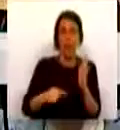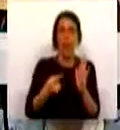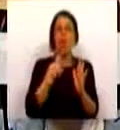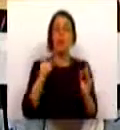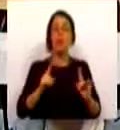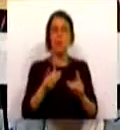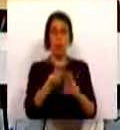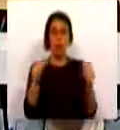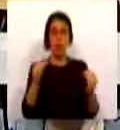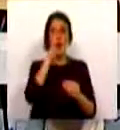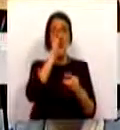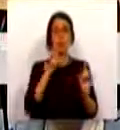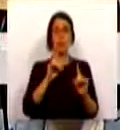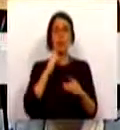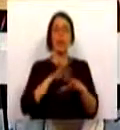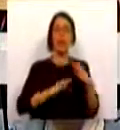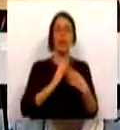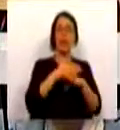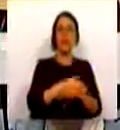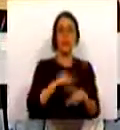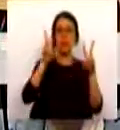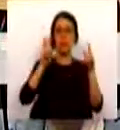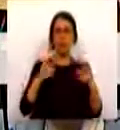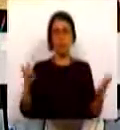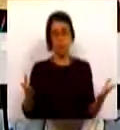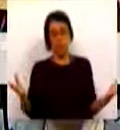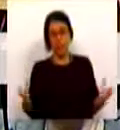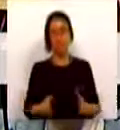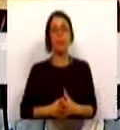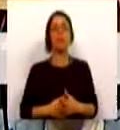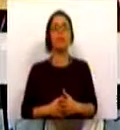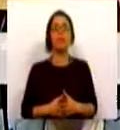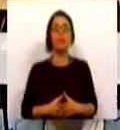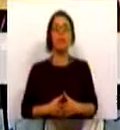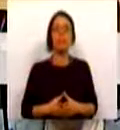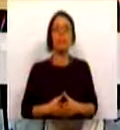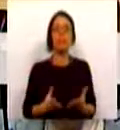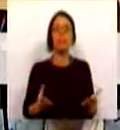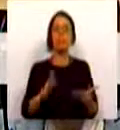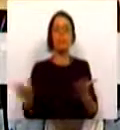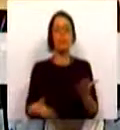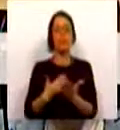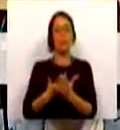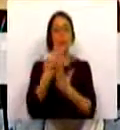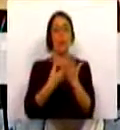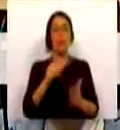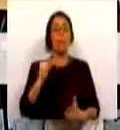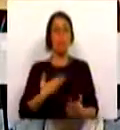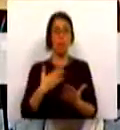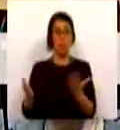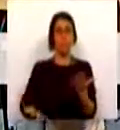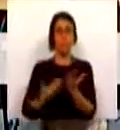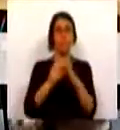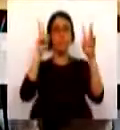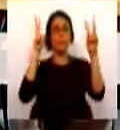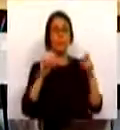significa, muitas vezes, que o Governo não esteja a atuar nesta matéria. Aliás, que as propostas de resolução que o PSD apresenta em